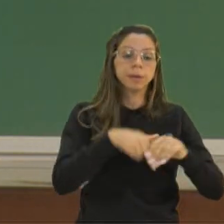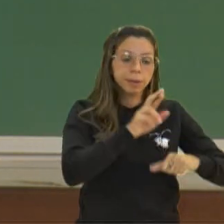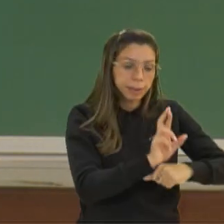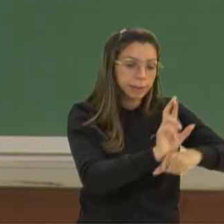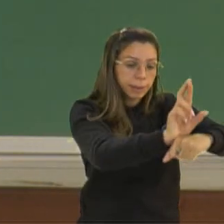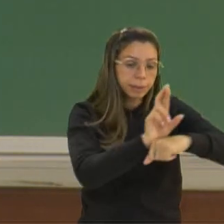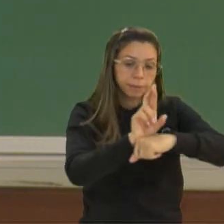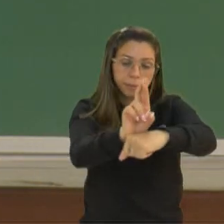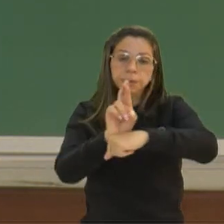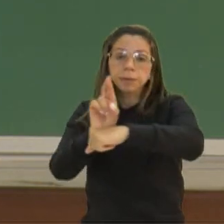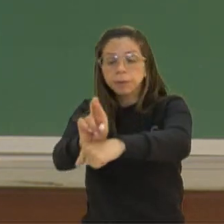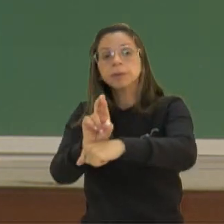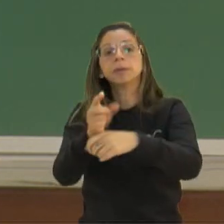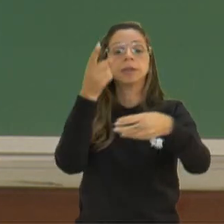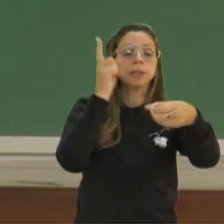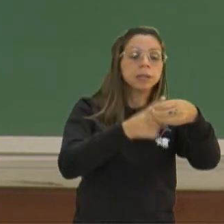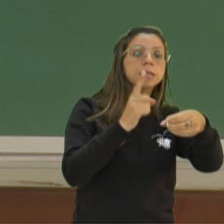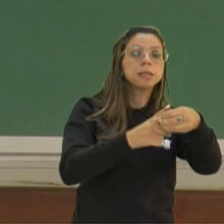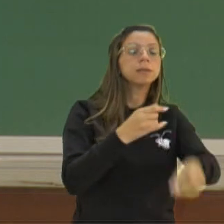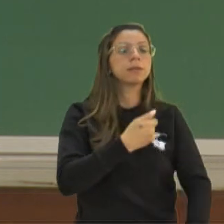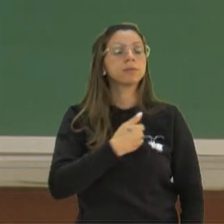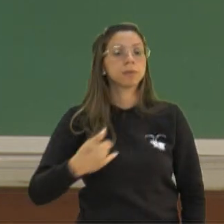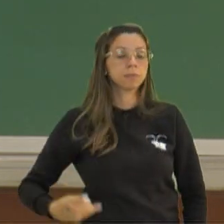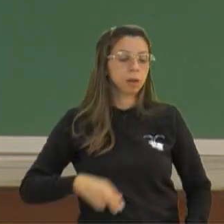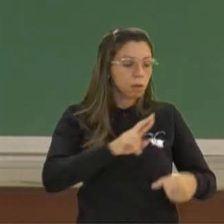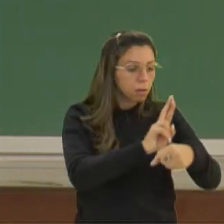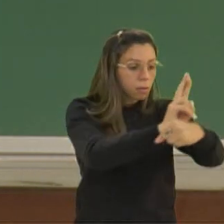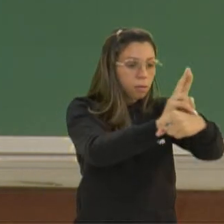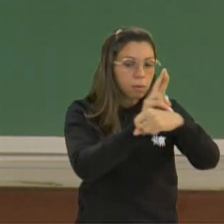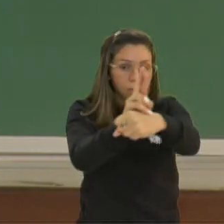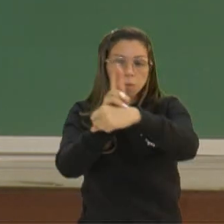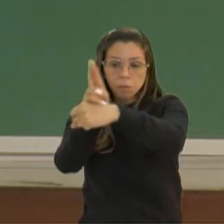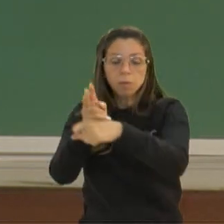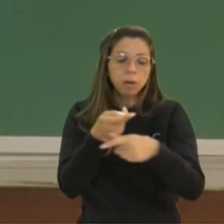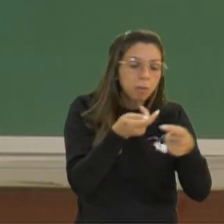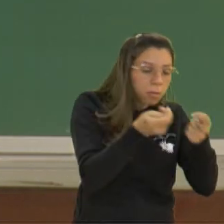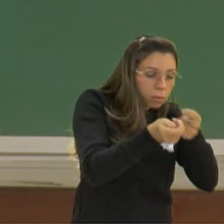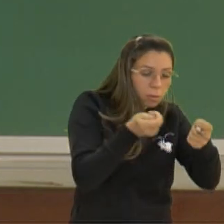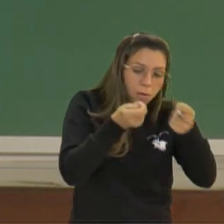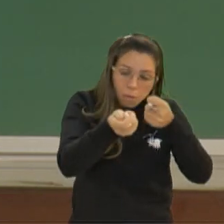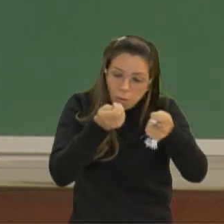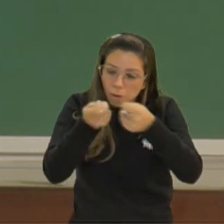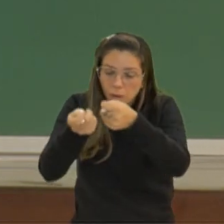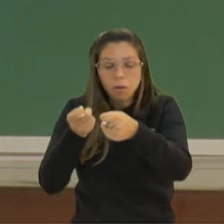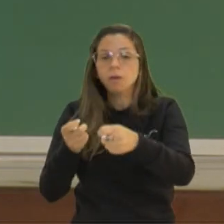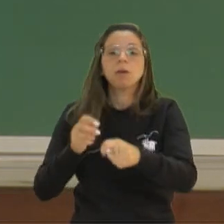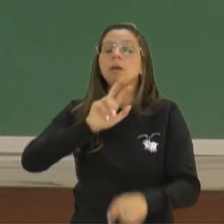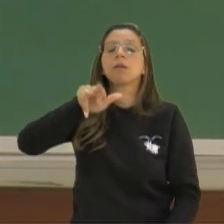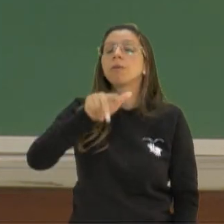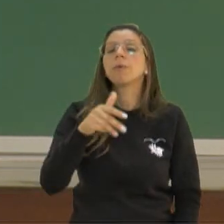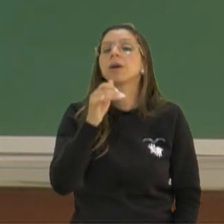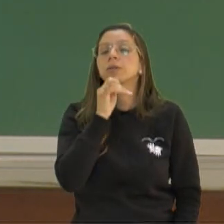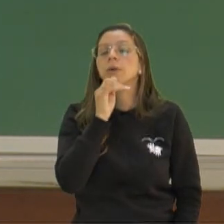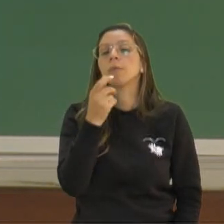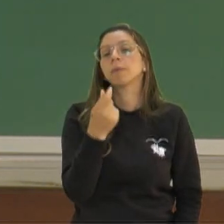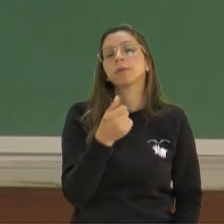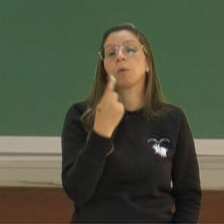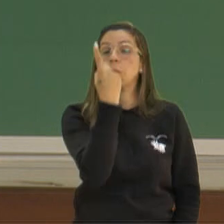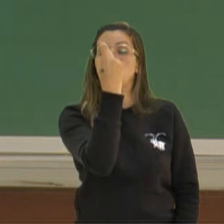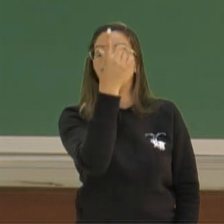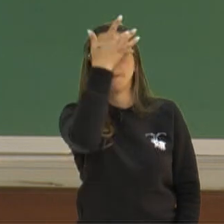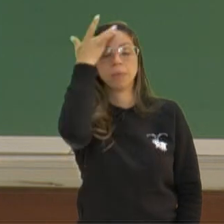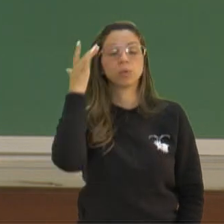cidades do império para manter aquele controle. Não tinha nenhum, não era um governante, só um único